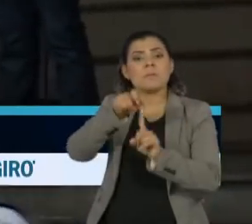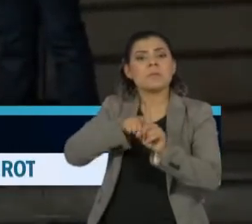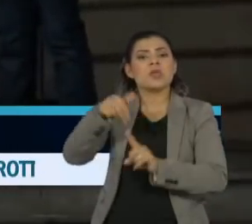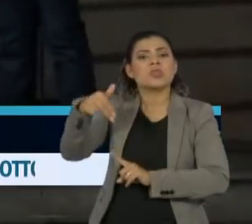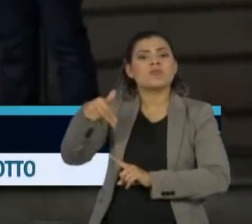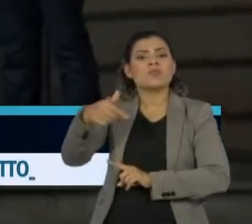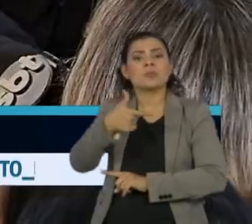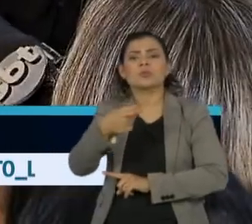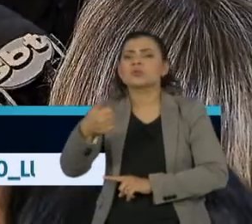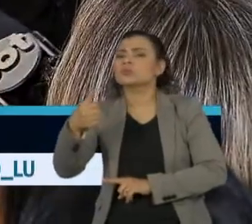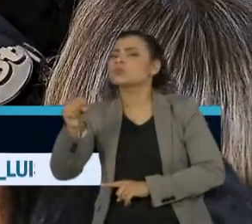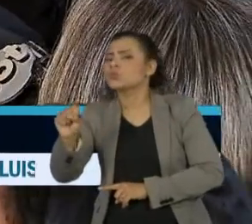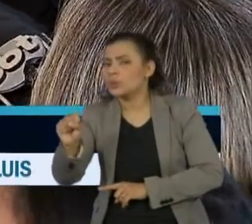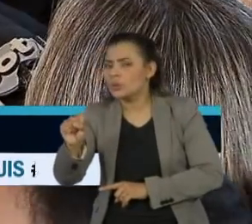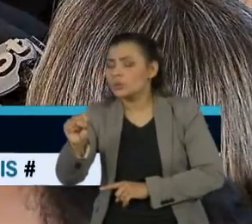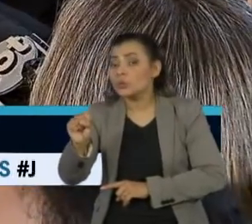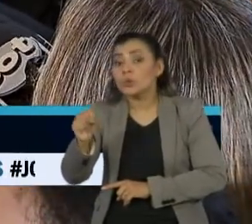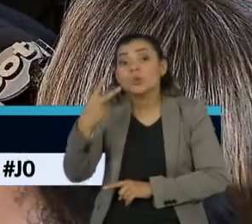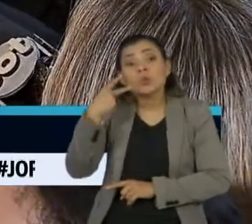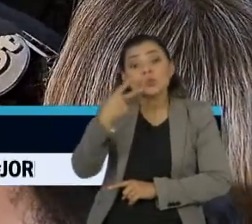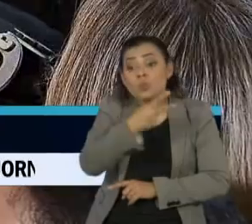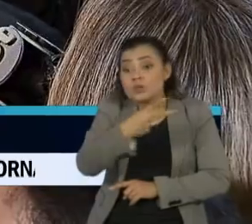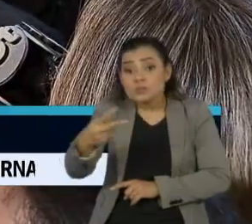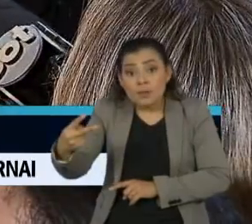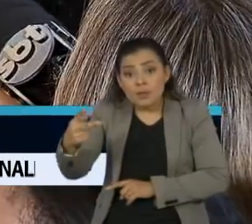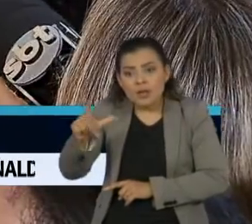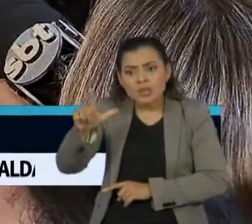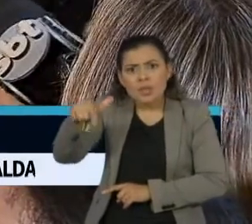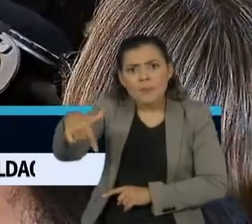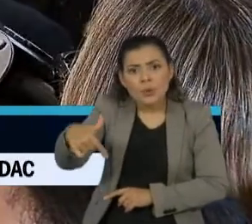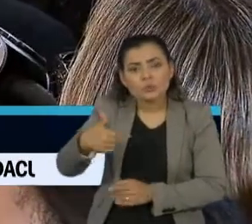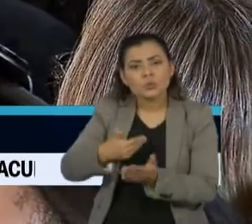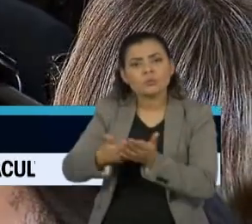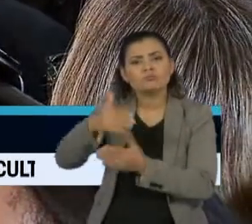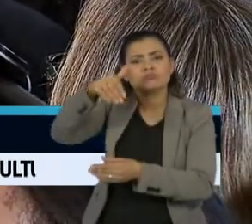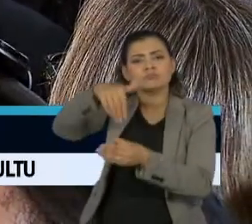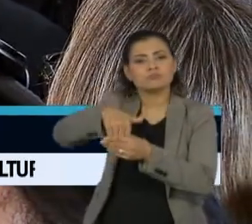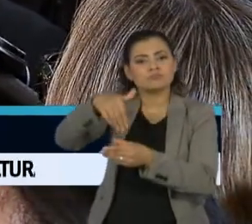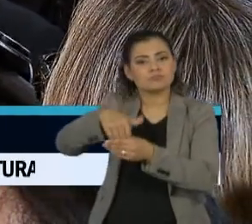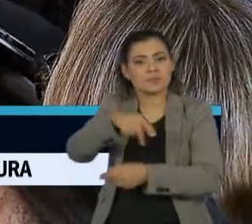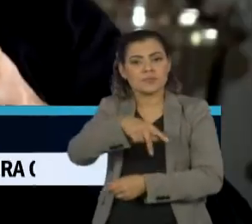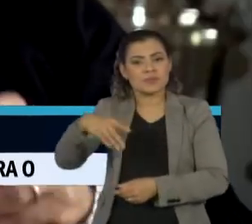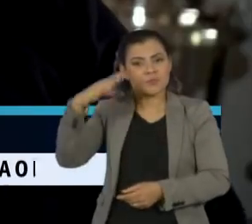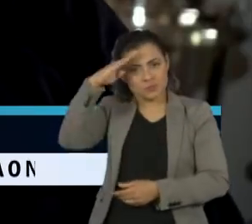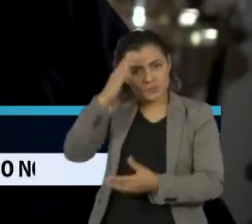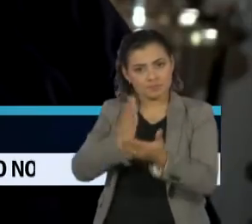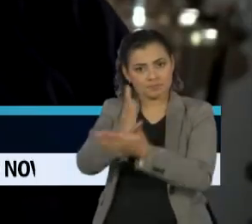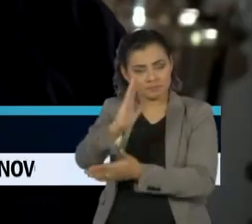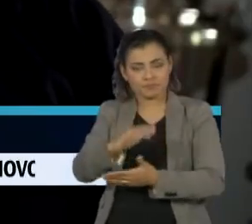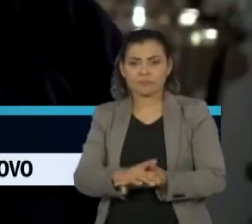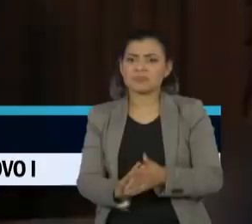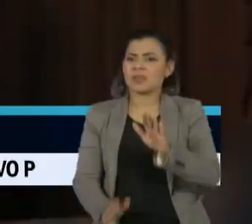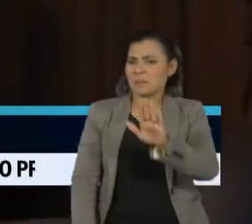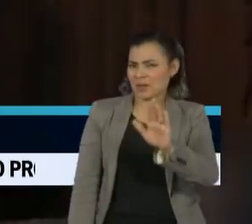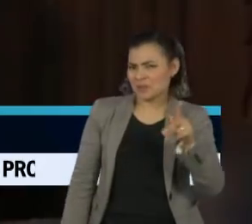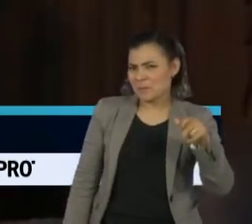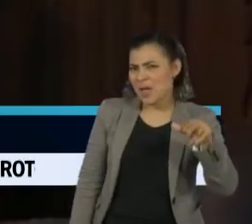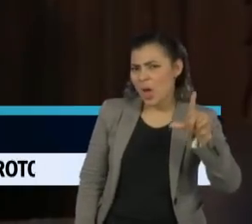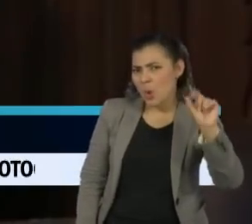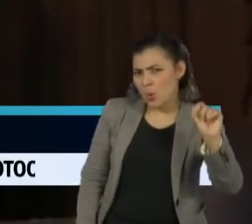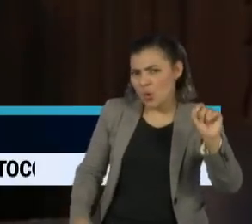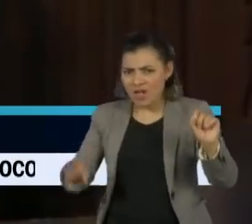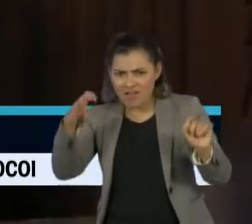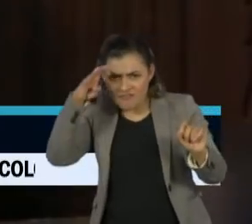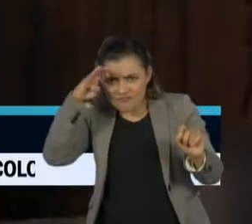de 2018. Menos de duas semanas após a eleição de Jair Bolsonaro como presidente. Segundo Paulo Marinho, Flávio